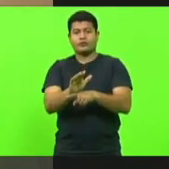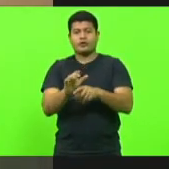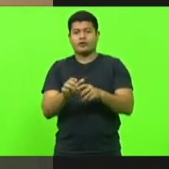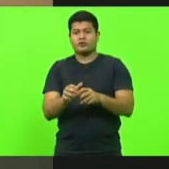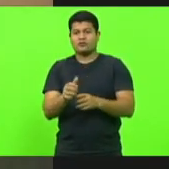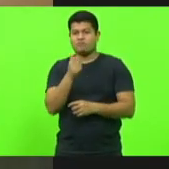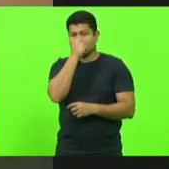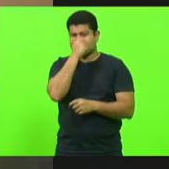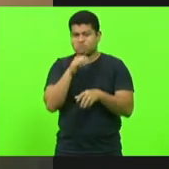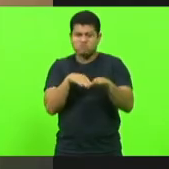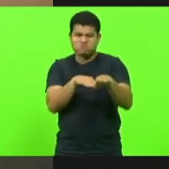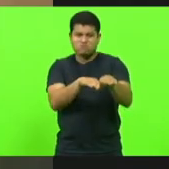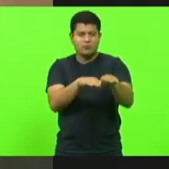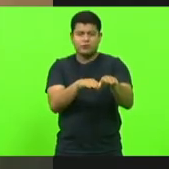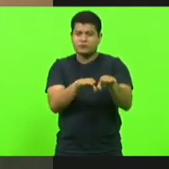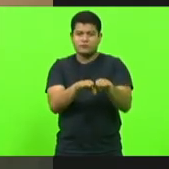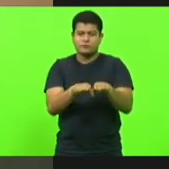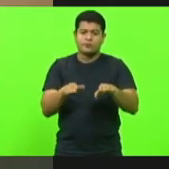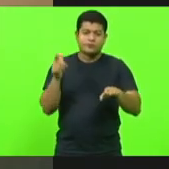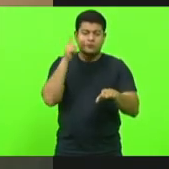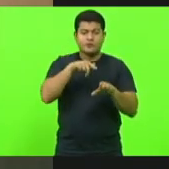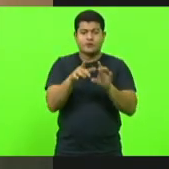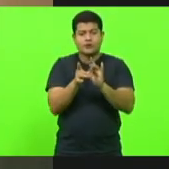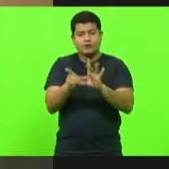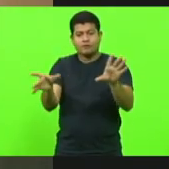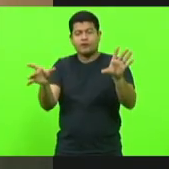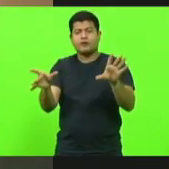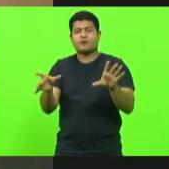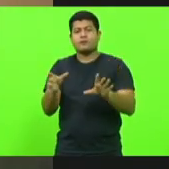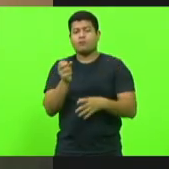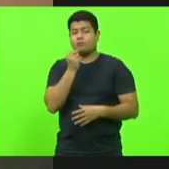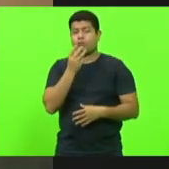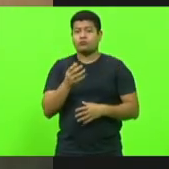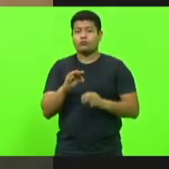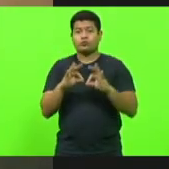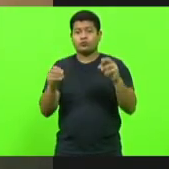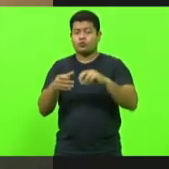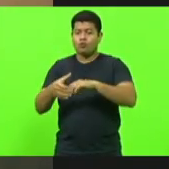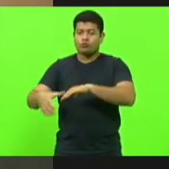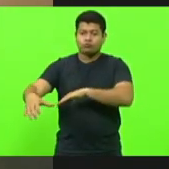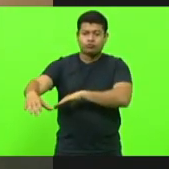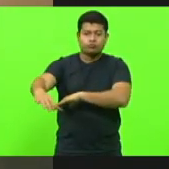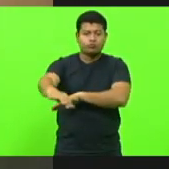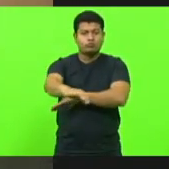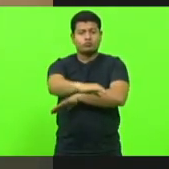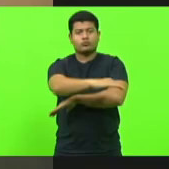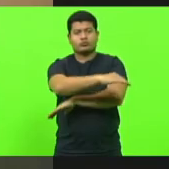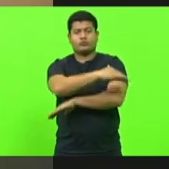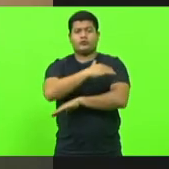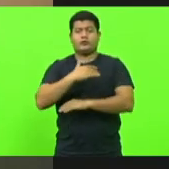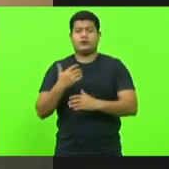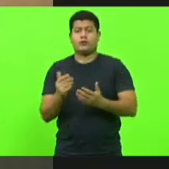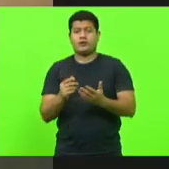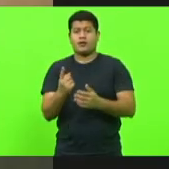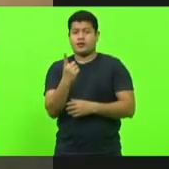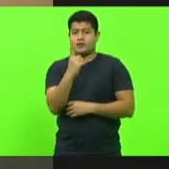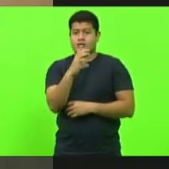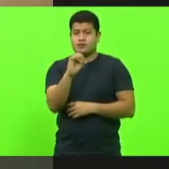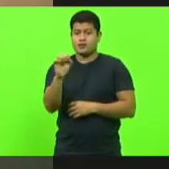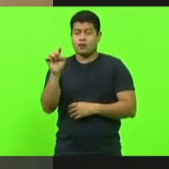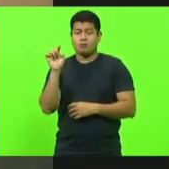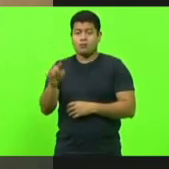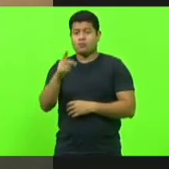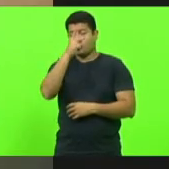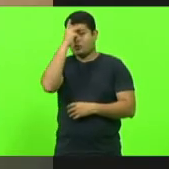bastante ali São José então todo o entorno que passa por ali são mais de 100 mil pessoas que passam por esse local então